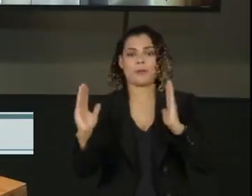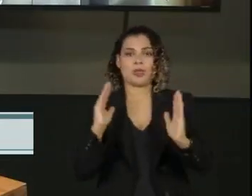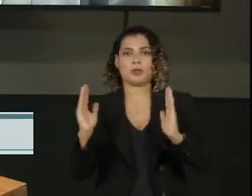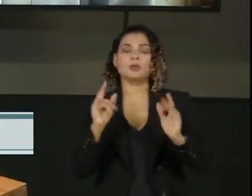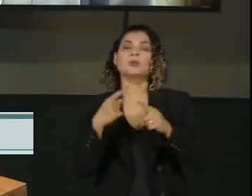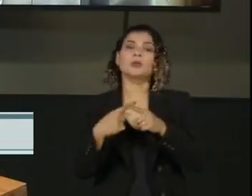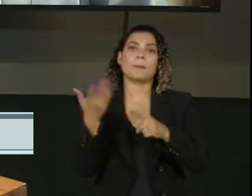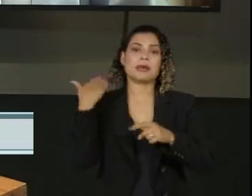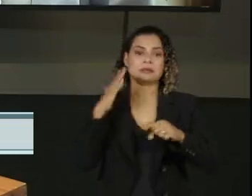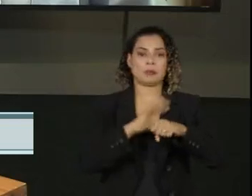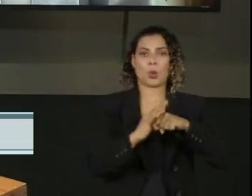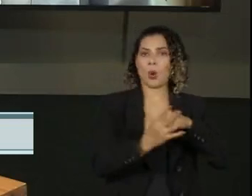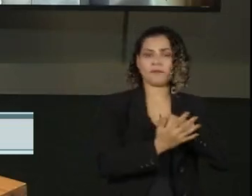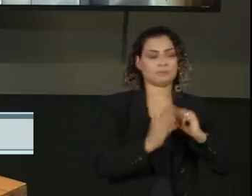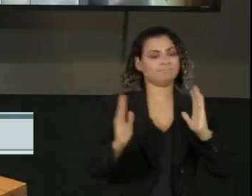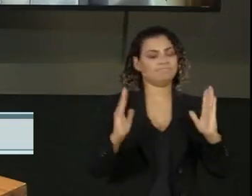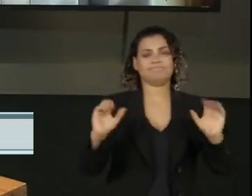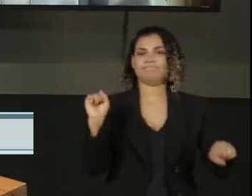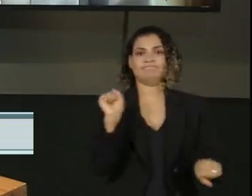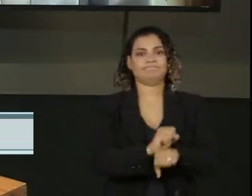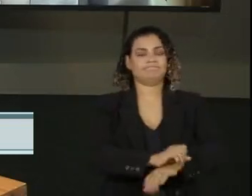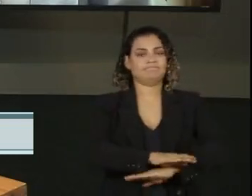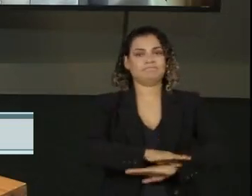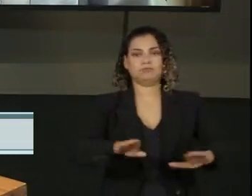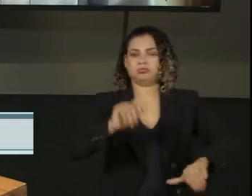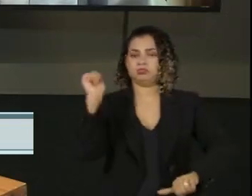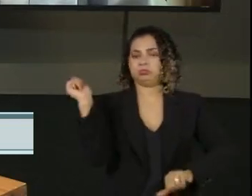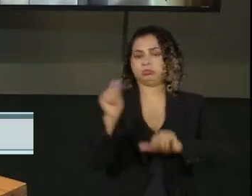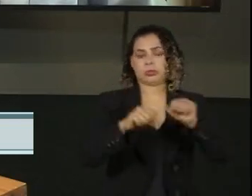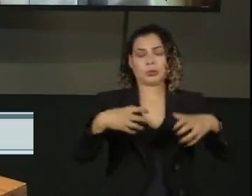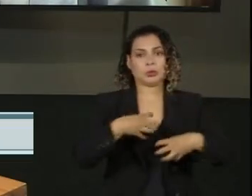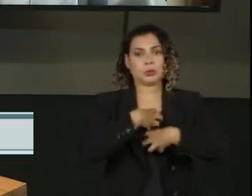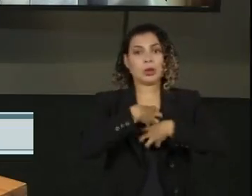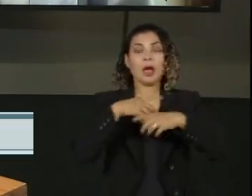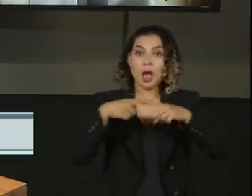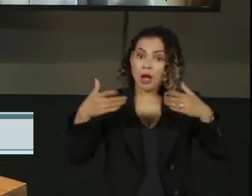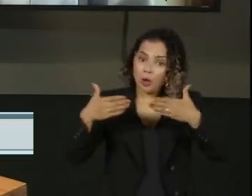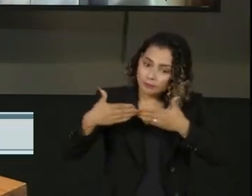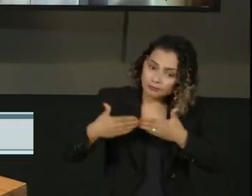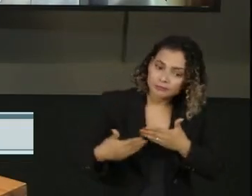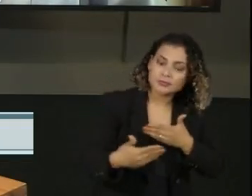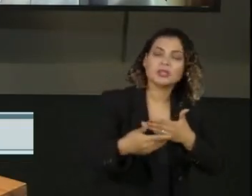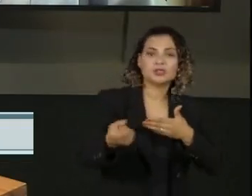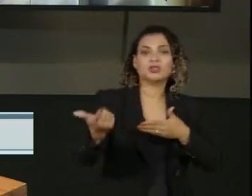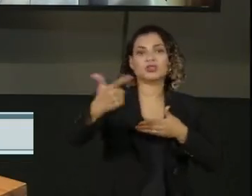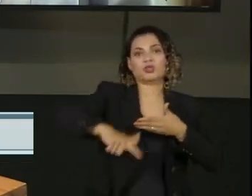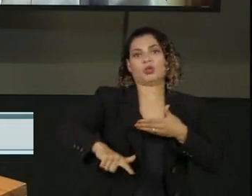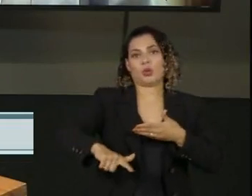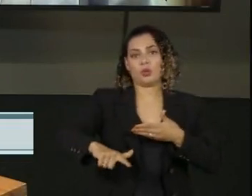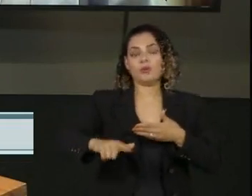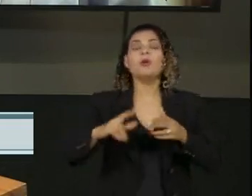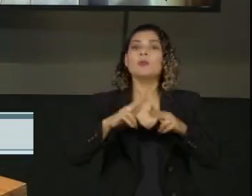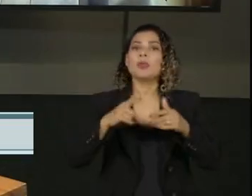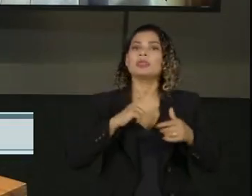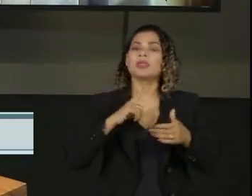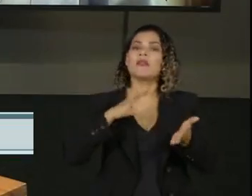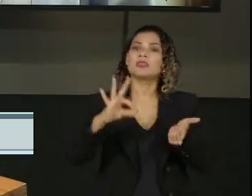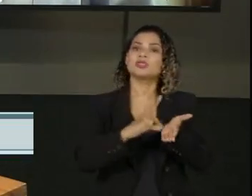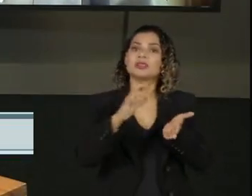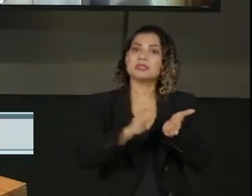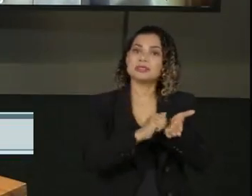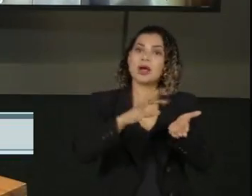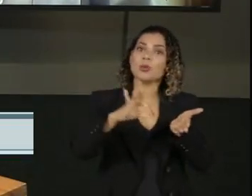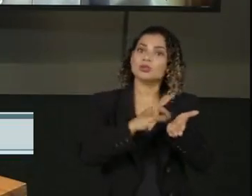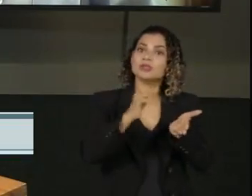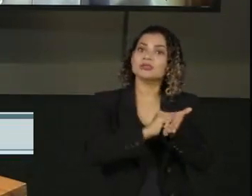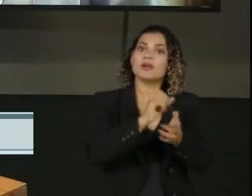desde a creche até o ensino médio, portanto, toda a educação básica, houve aumento de matrículas,